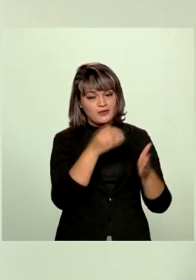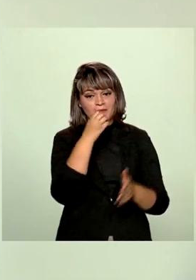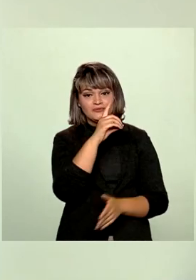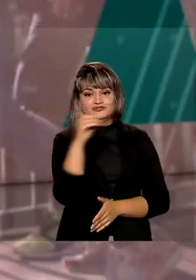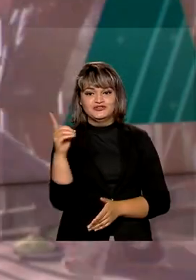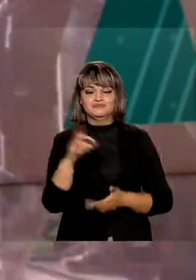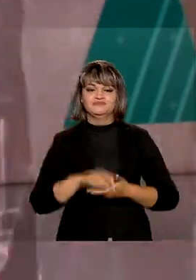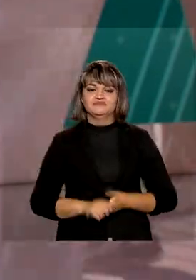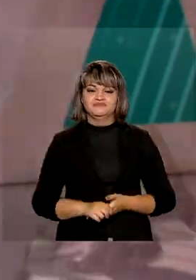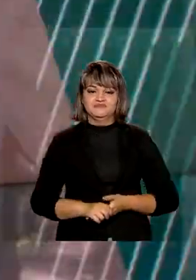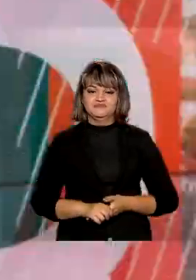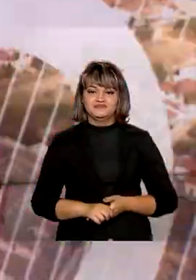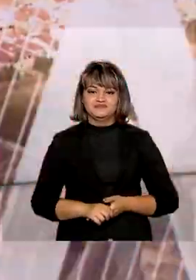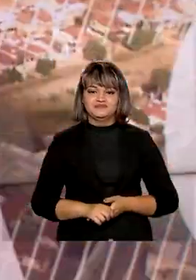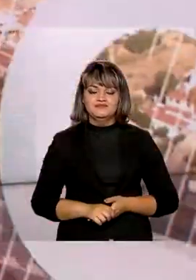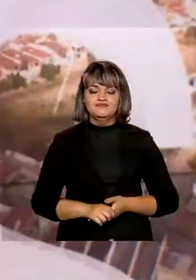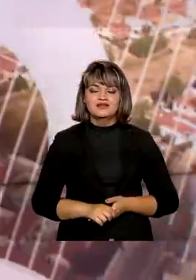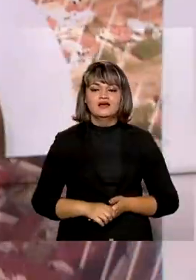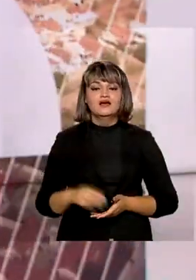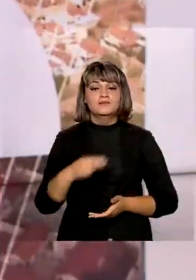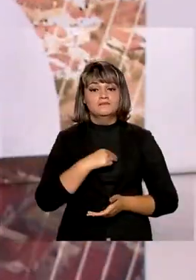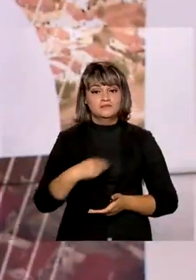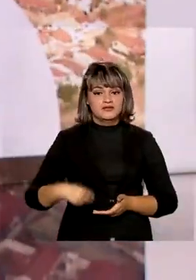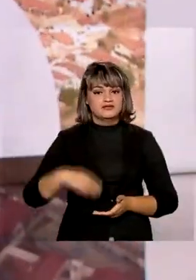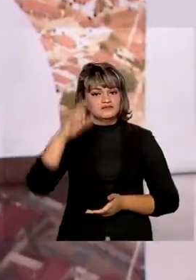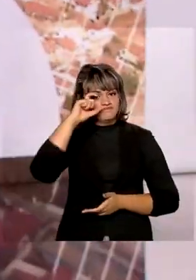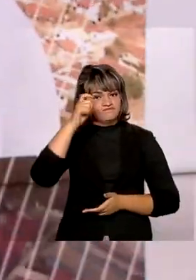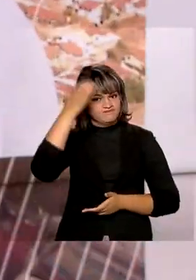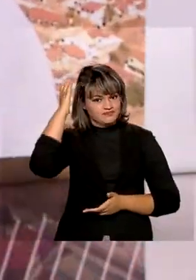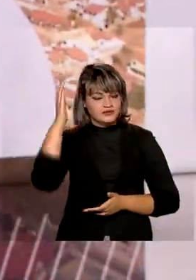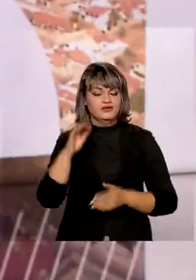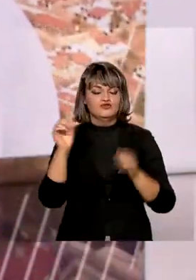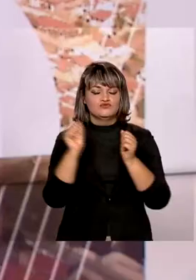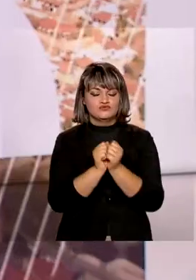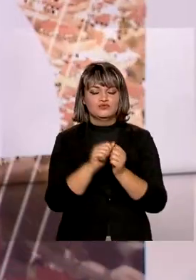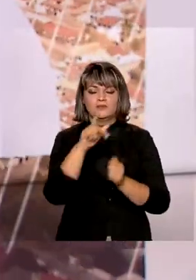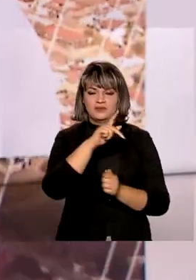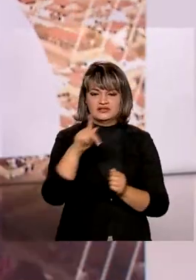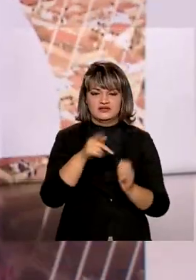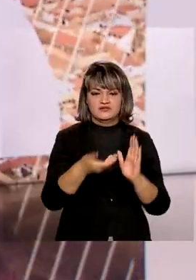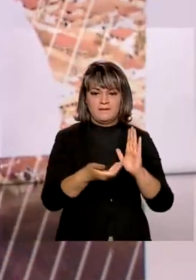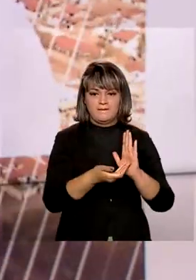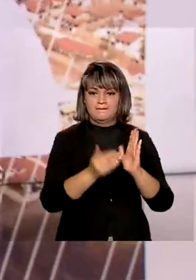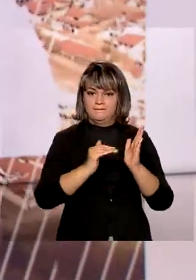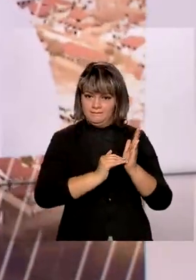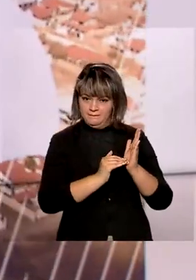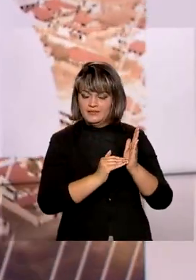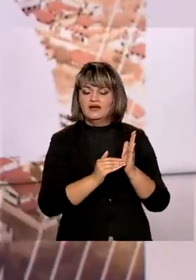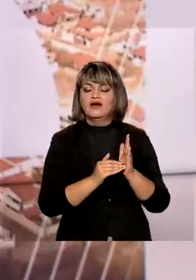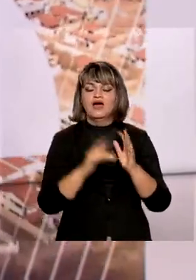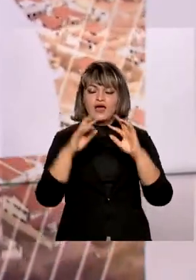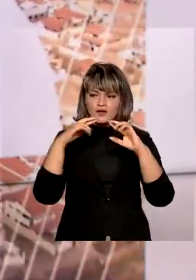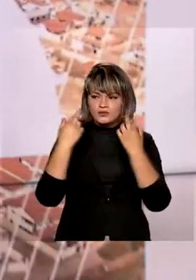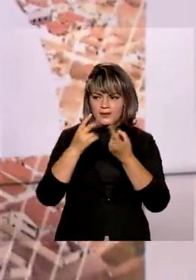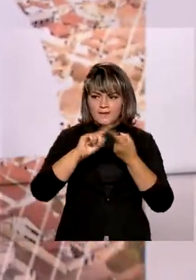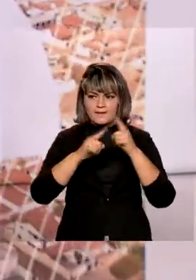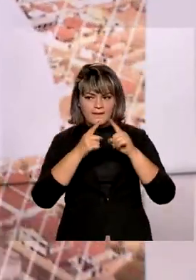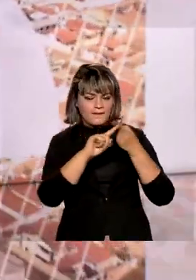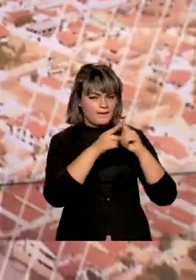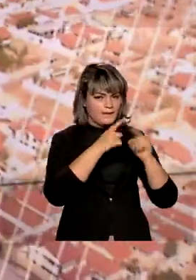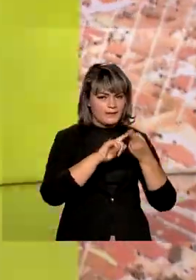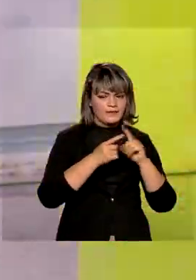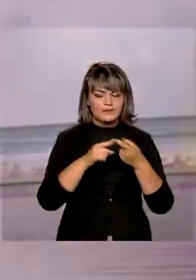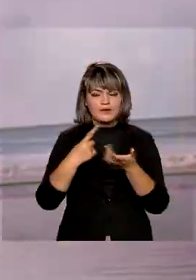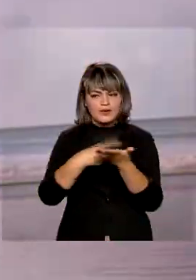um ótimo dia. O ministro da Economia, Paulo Guedes, e os presidentes da Câmara e do Senado se reuniram para discutir como